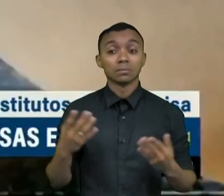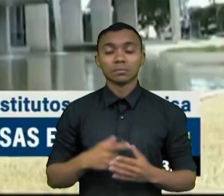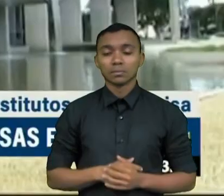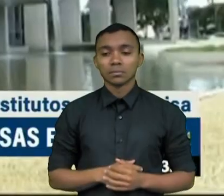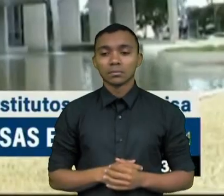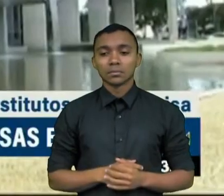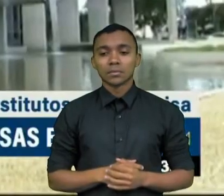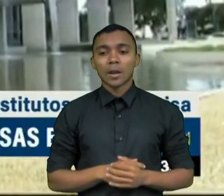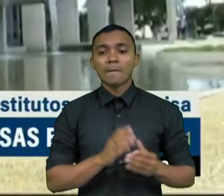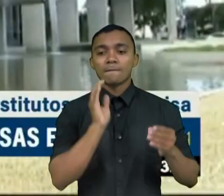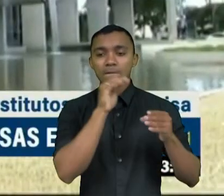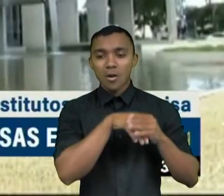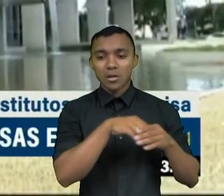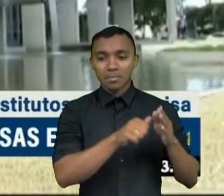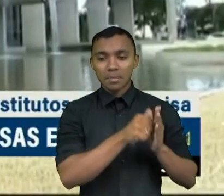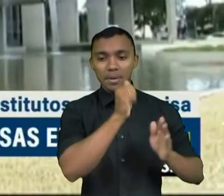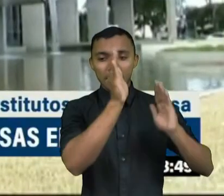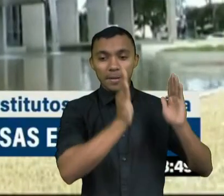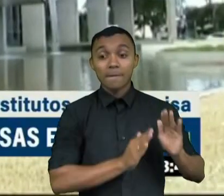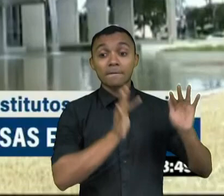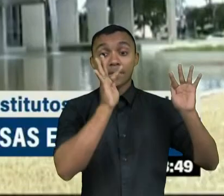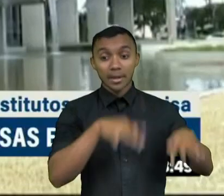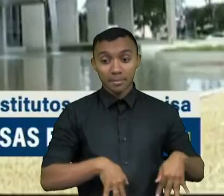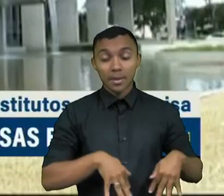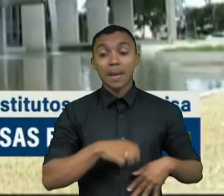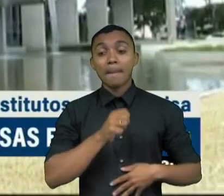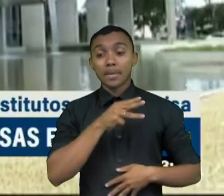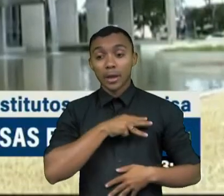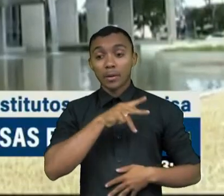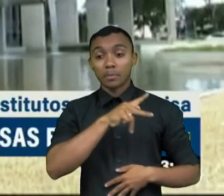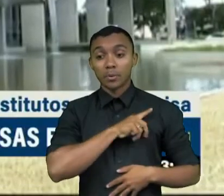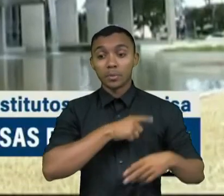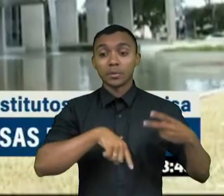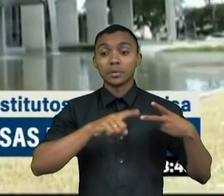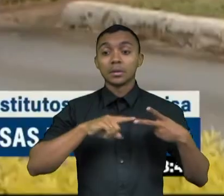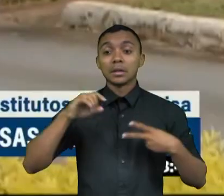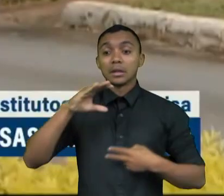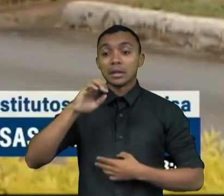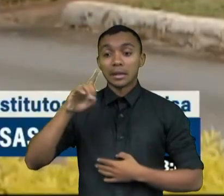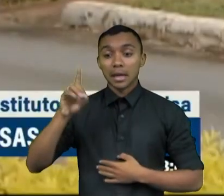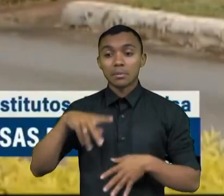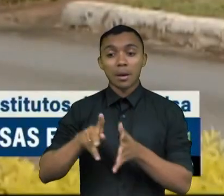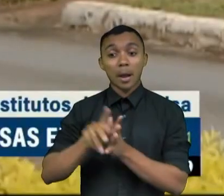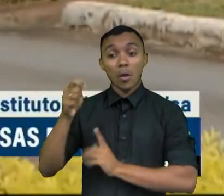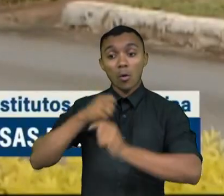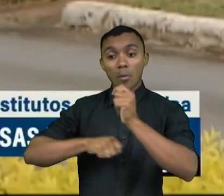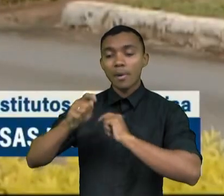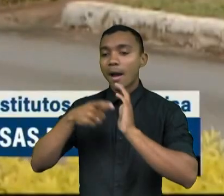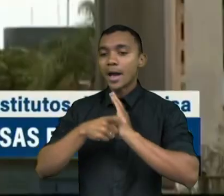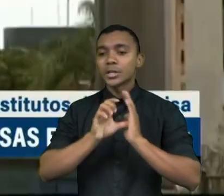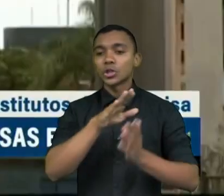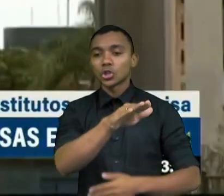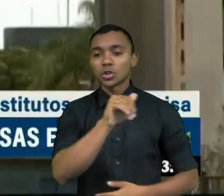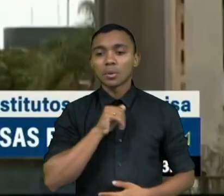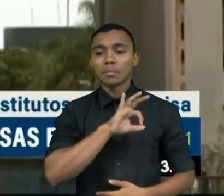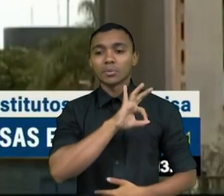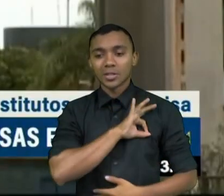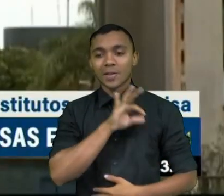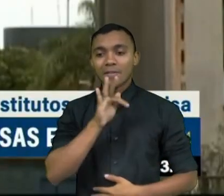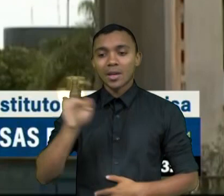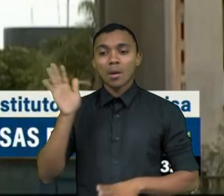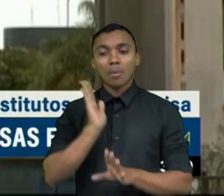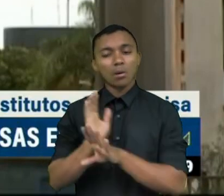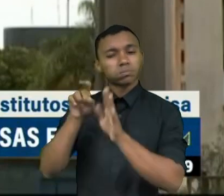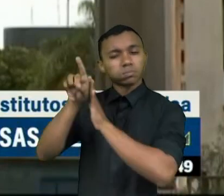turno, o Ministério da Justiça e o CAD, Conselho Administrativo de Defesa Econômica, acionaram a Polícia Federal para que